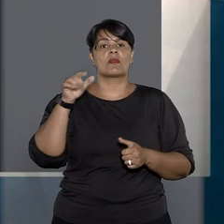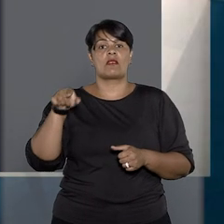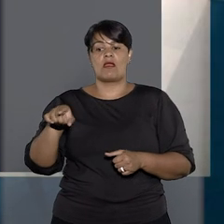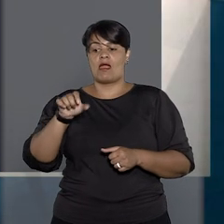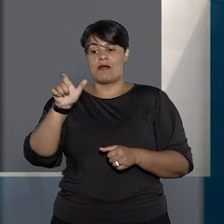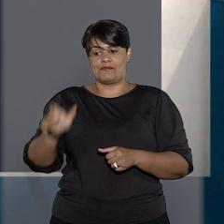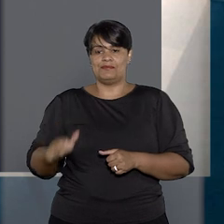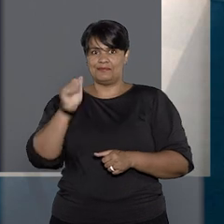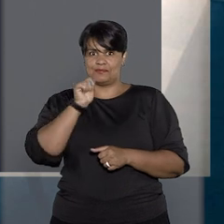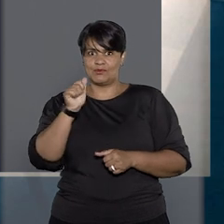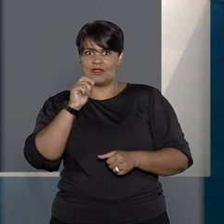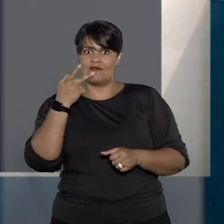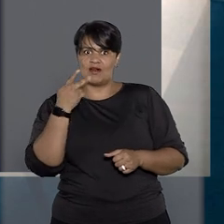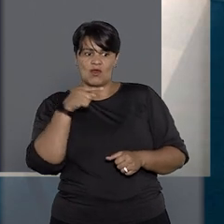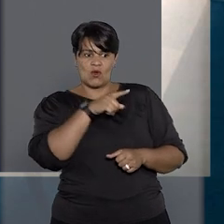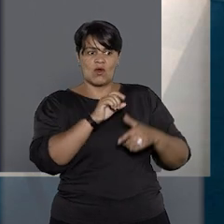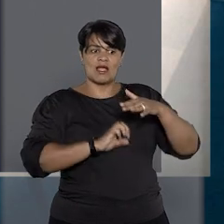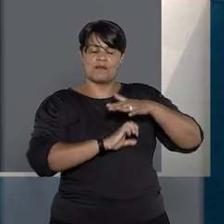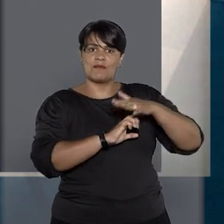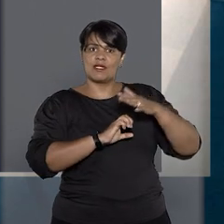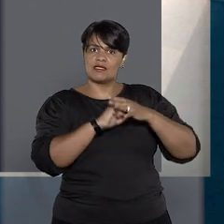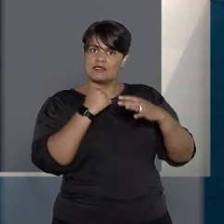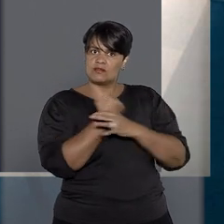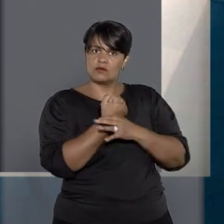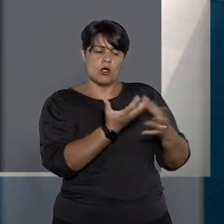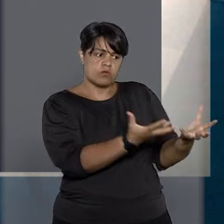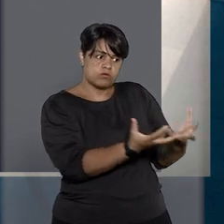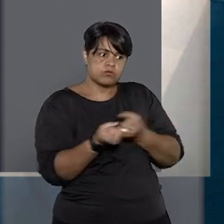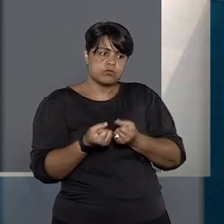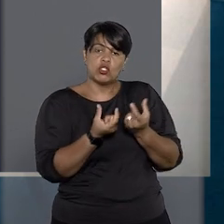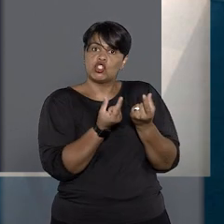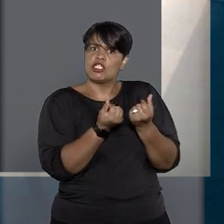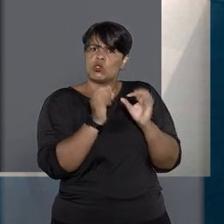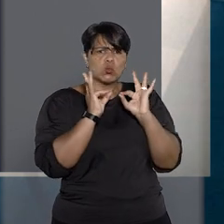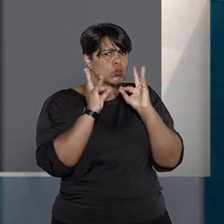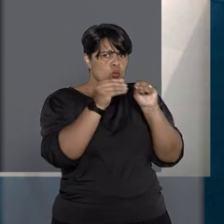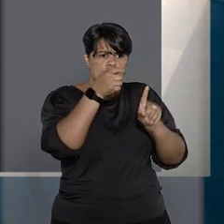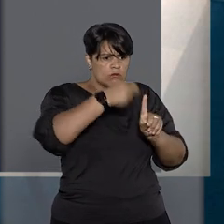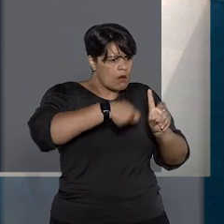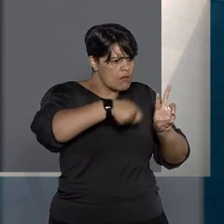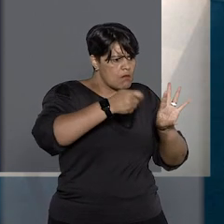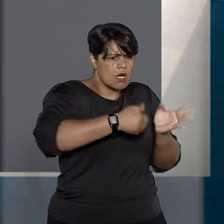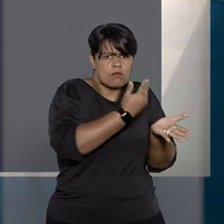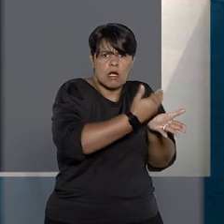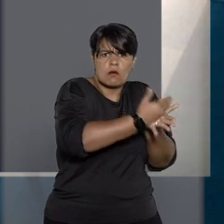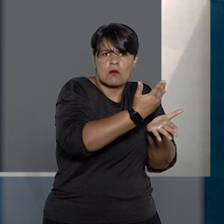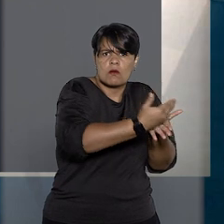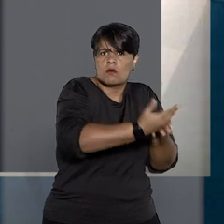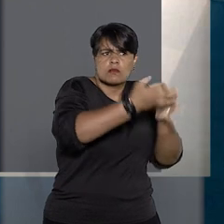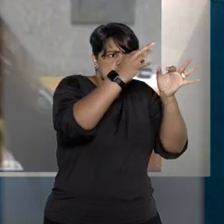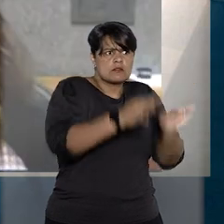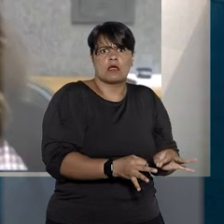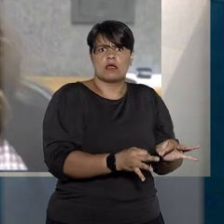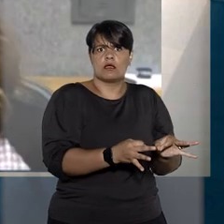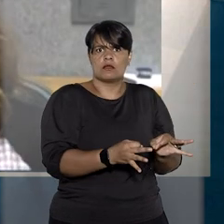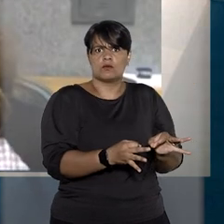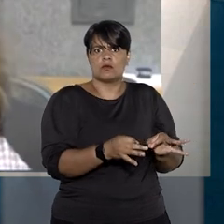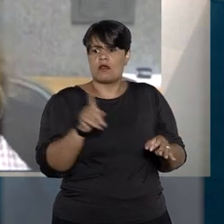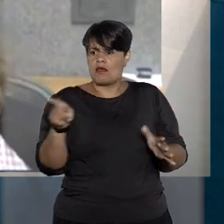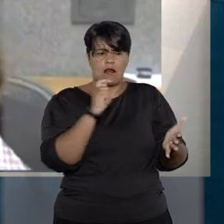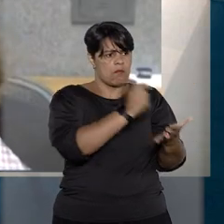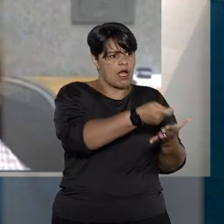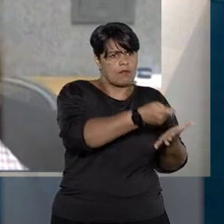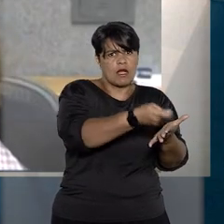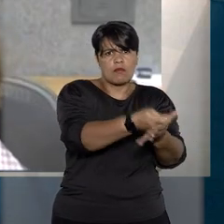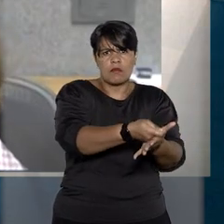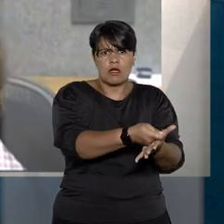beneficiária alegou que a seguradora cobrou e recebeu os valores do prêmio todos os meses, de maneira ininterrupta, desde o dia